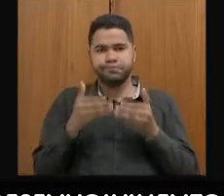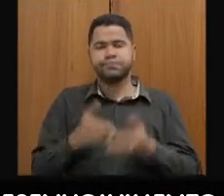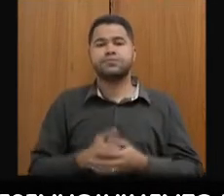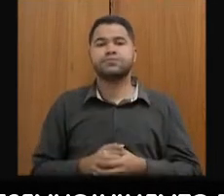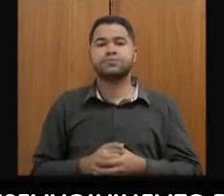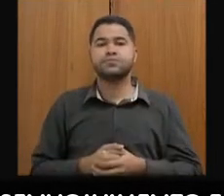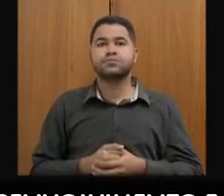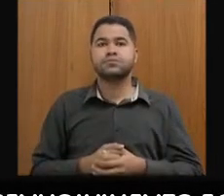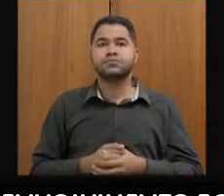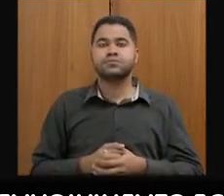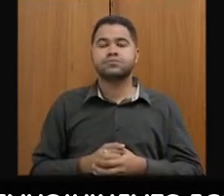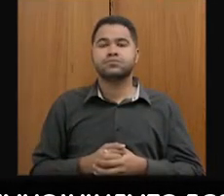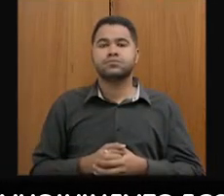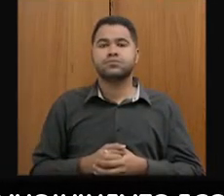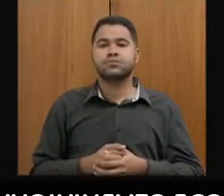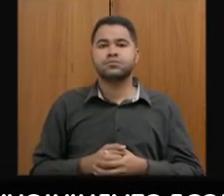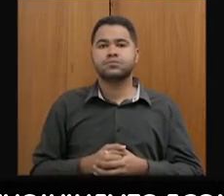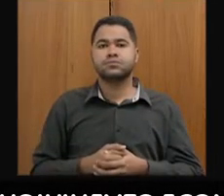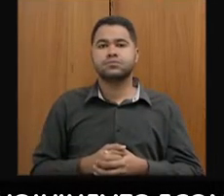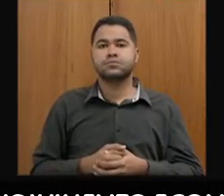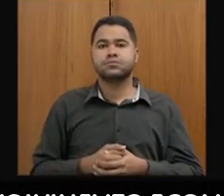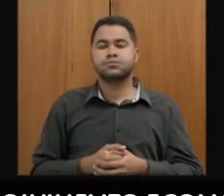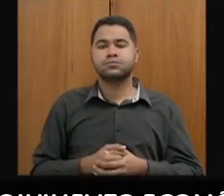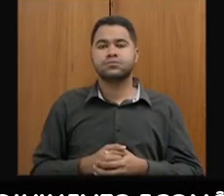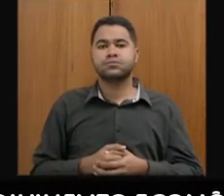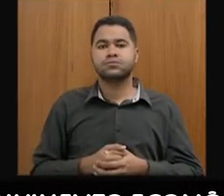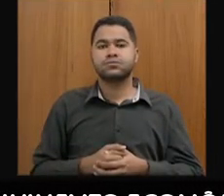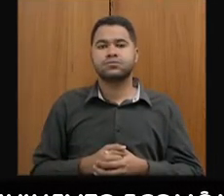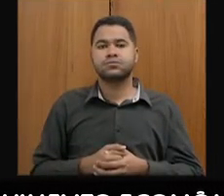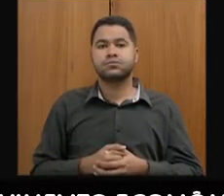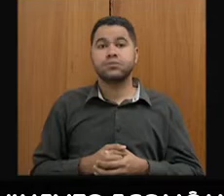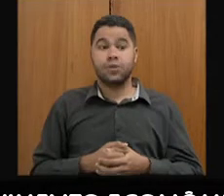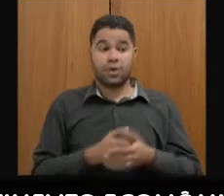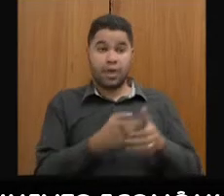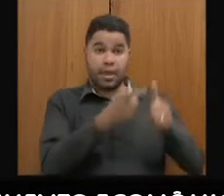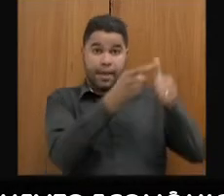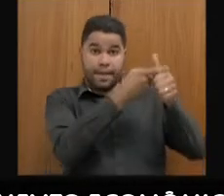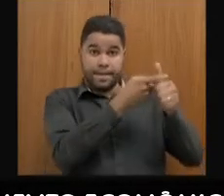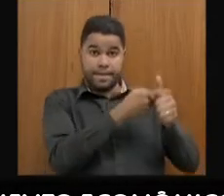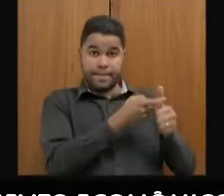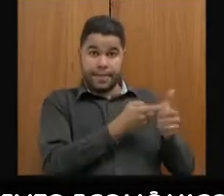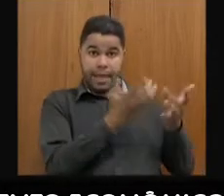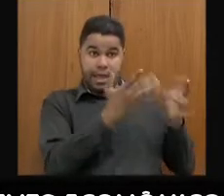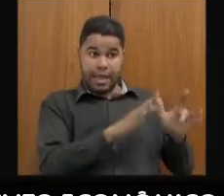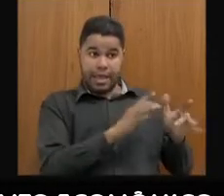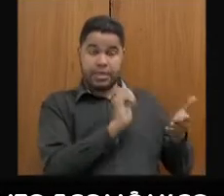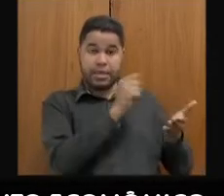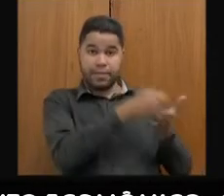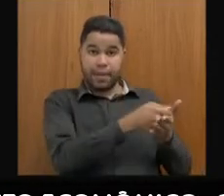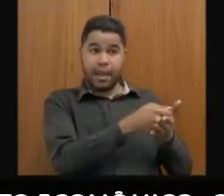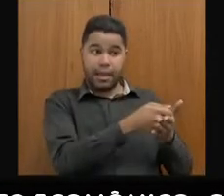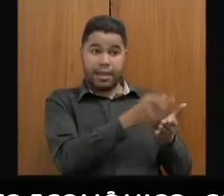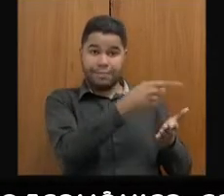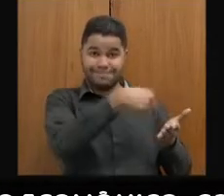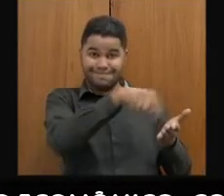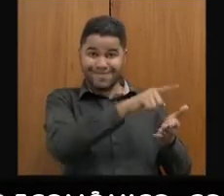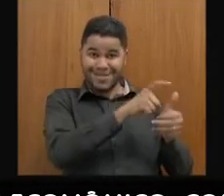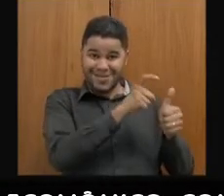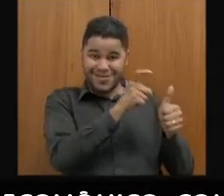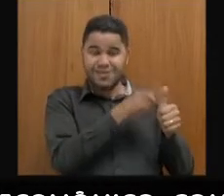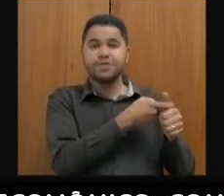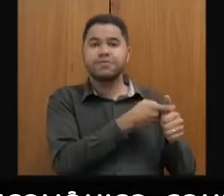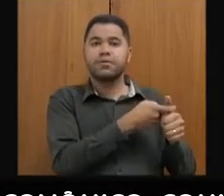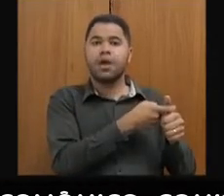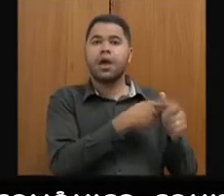Se tirarmos o restos a pagar, que é a consolidação da dívida, nós temos